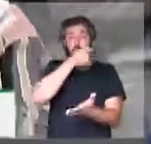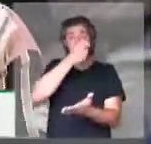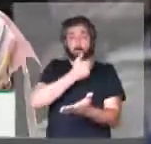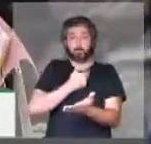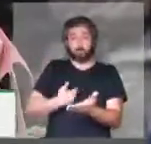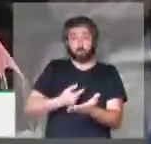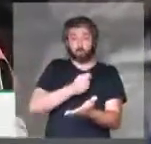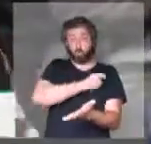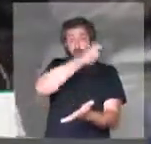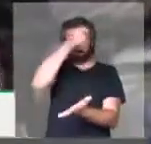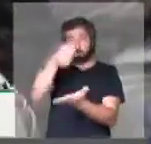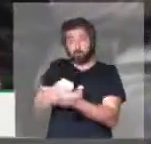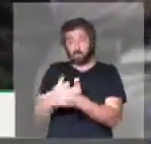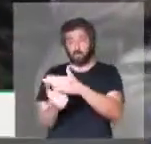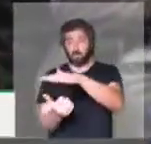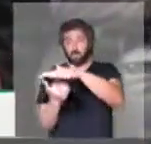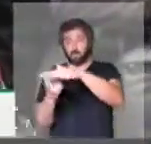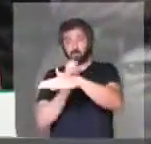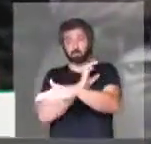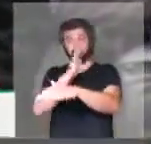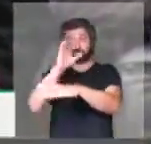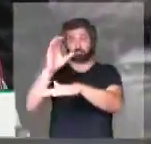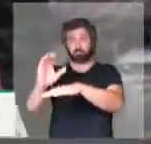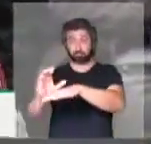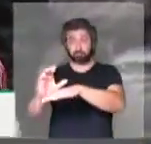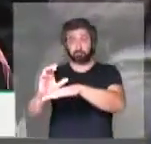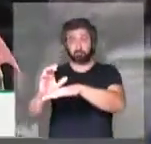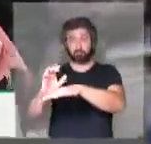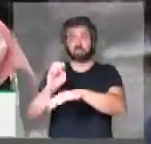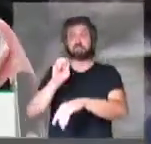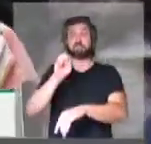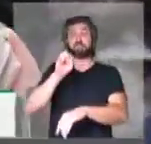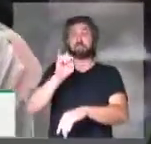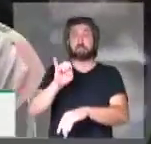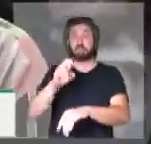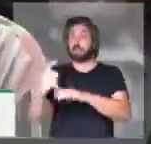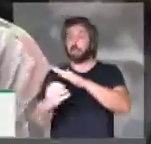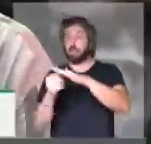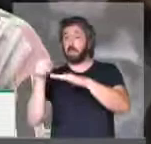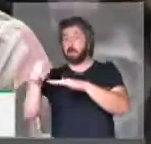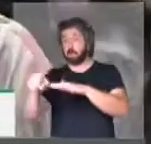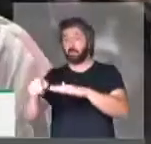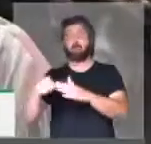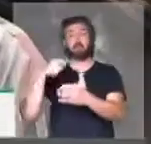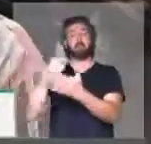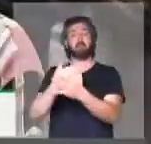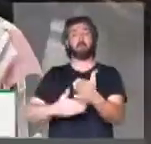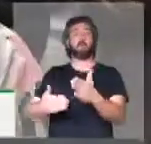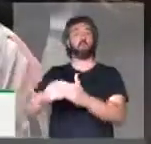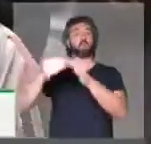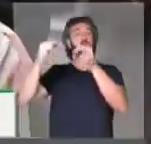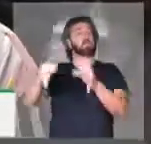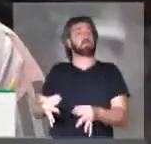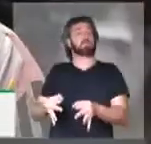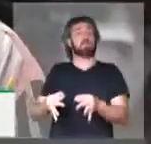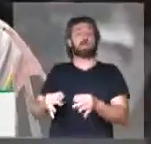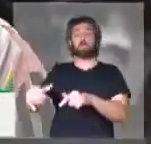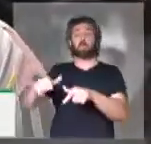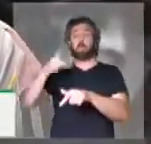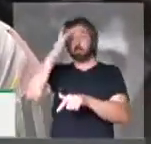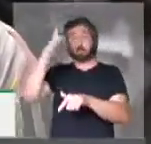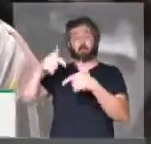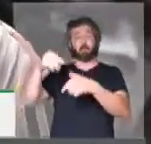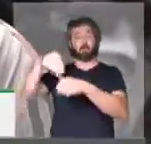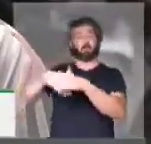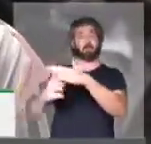dinheiro público para pagamento de prestadores de serviço caso os direitos trabalhistas sejam cumpridos.